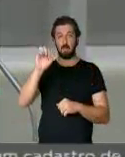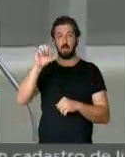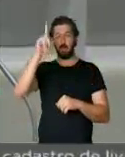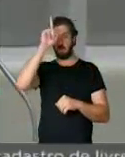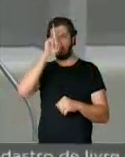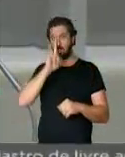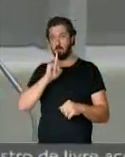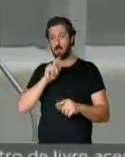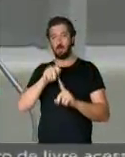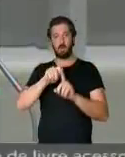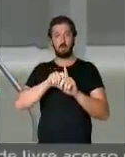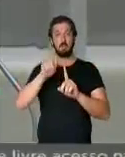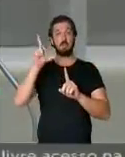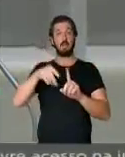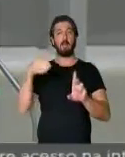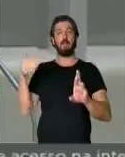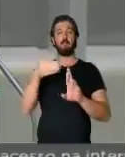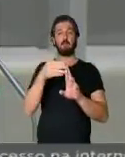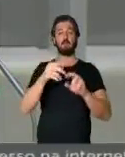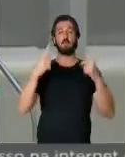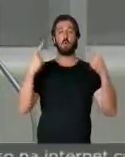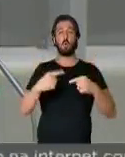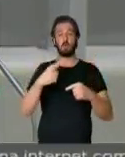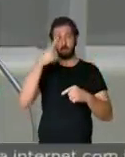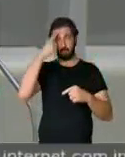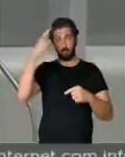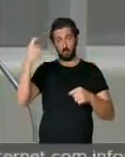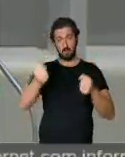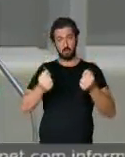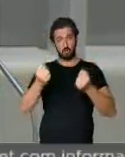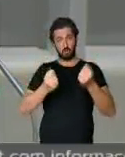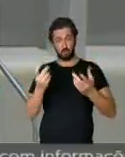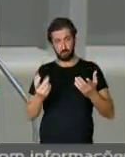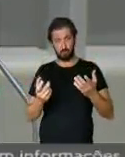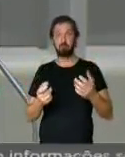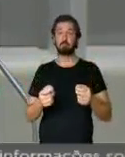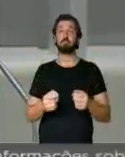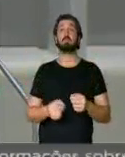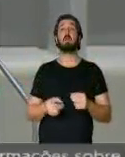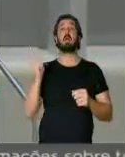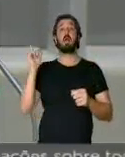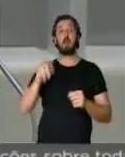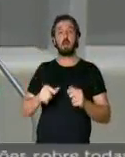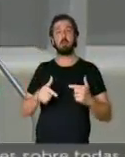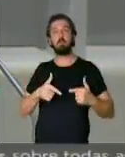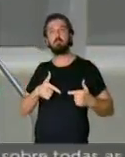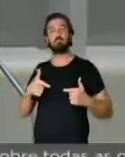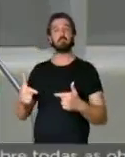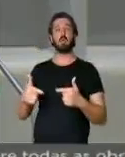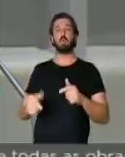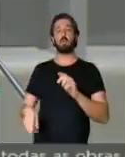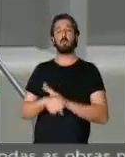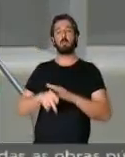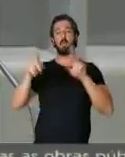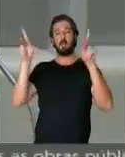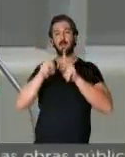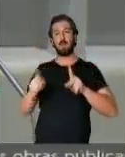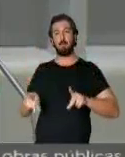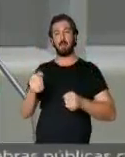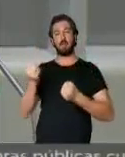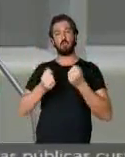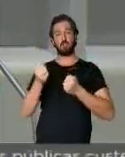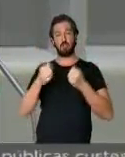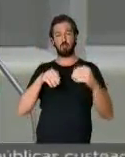referência para as campanhas contra a violência no trânsito, veio para levantar a bandeira da paz no